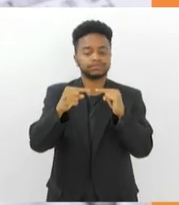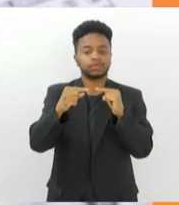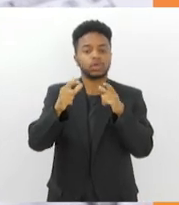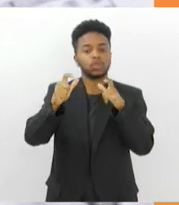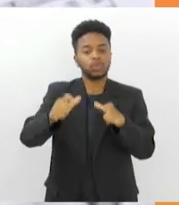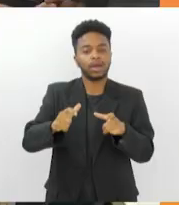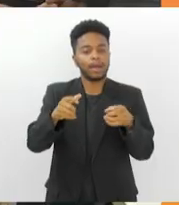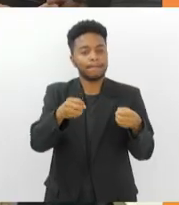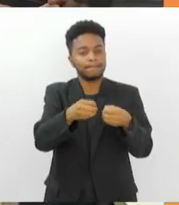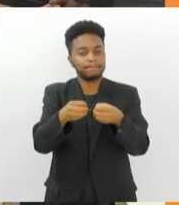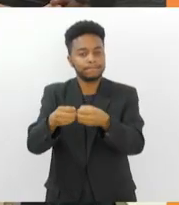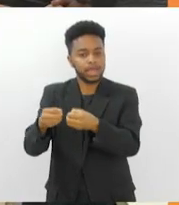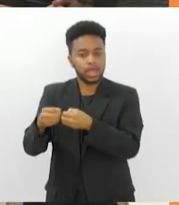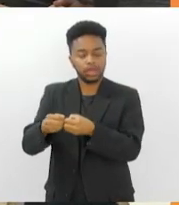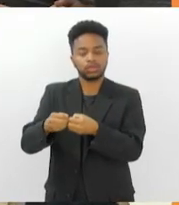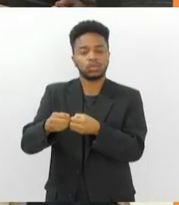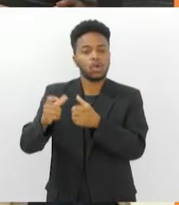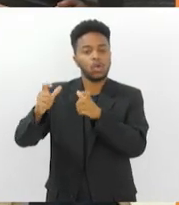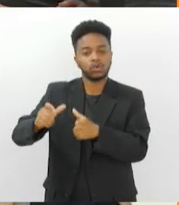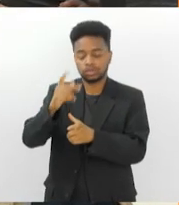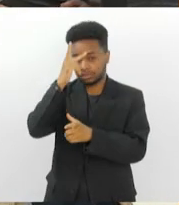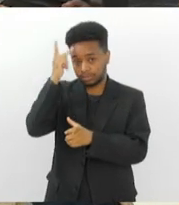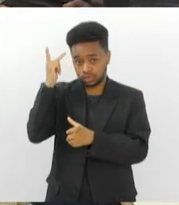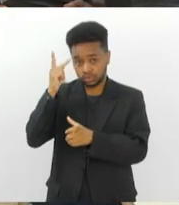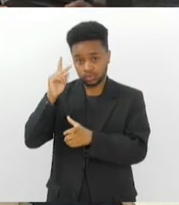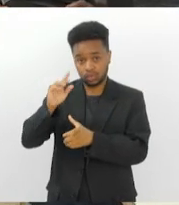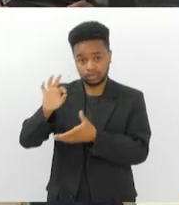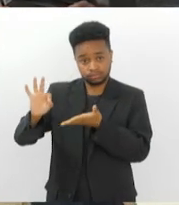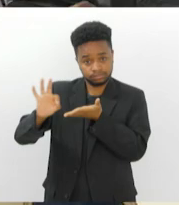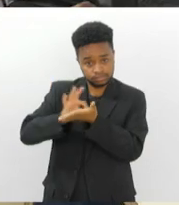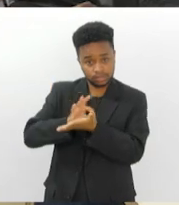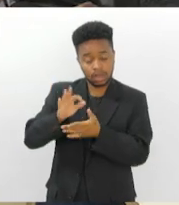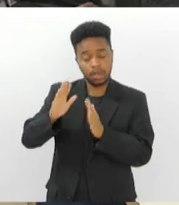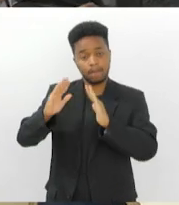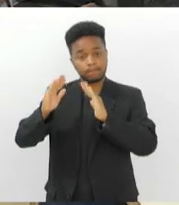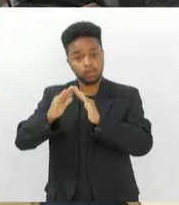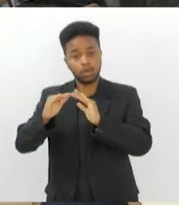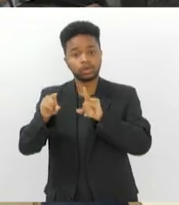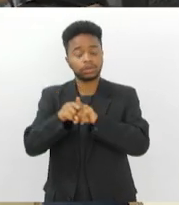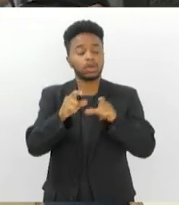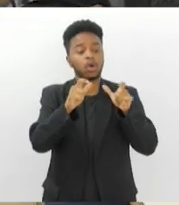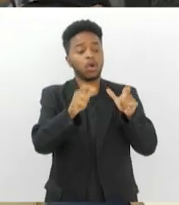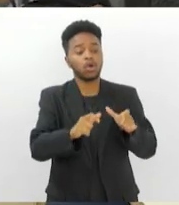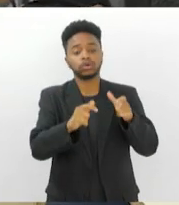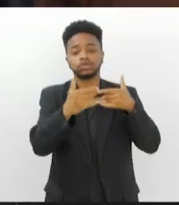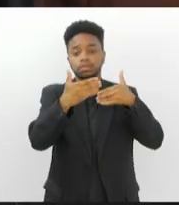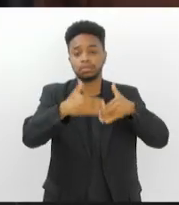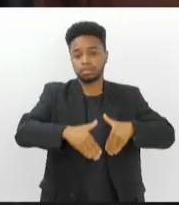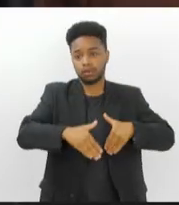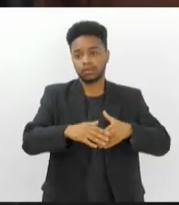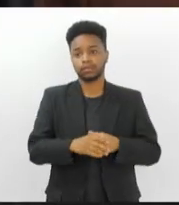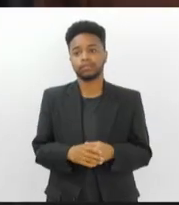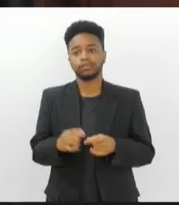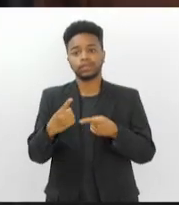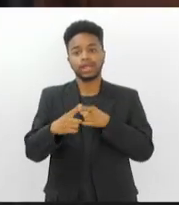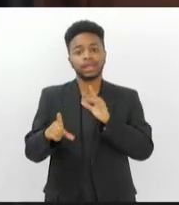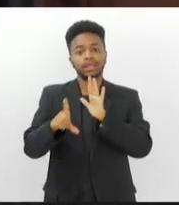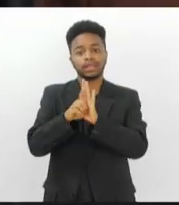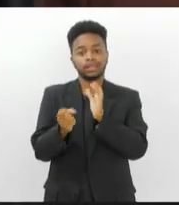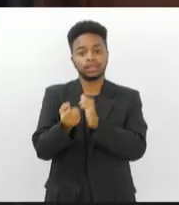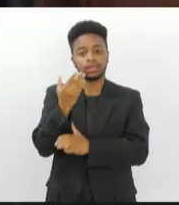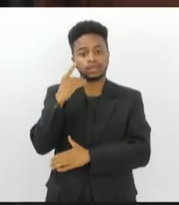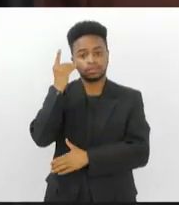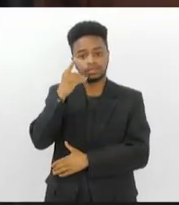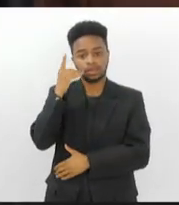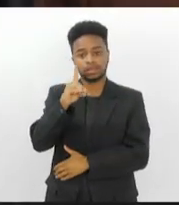sempre que possível, a residência do candidato com o local de realização das provas. A lei de autoria do deputado